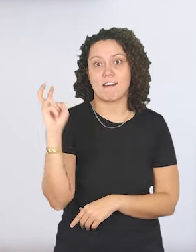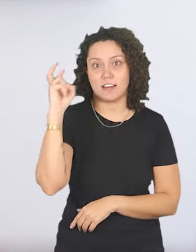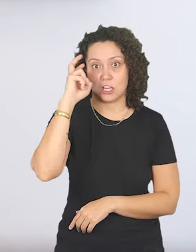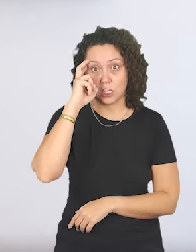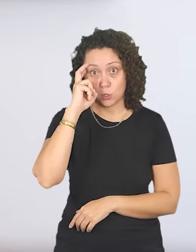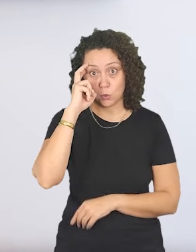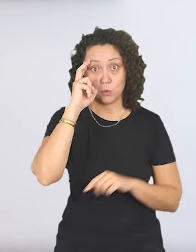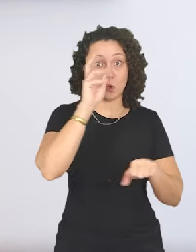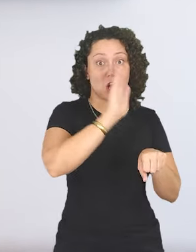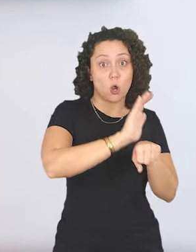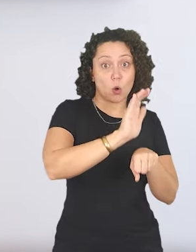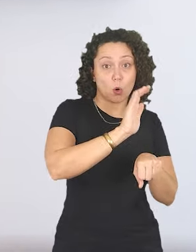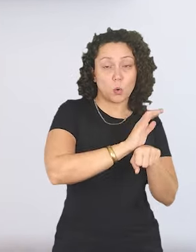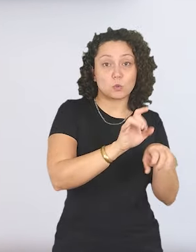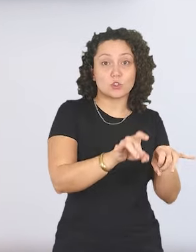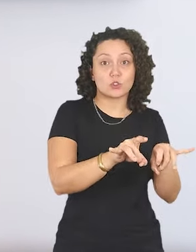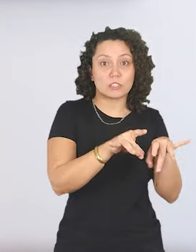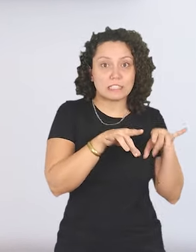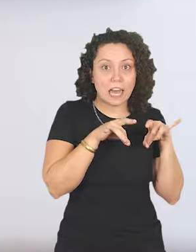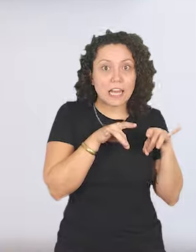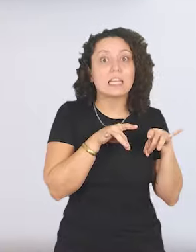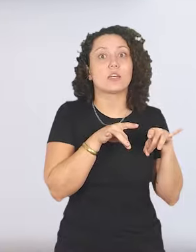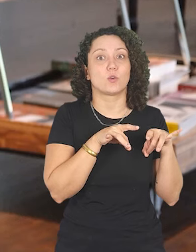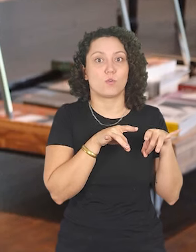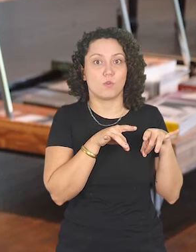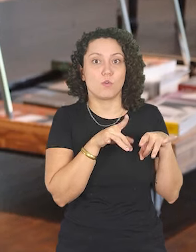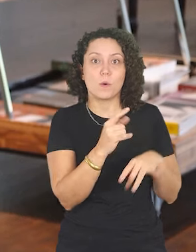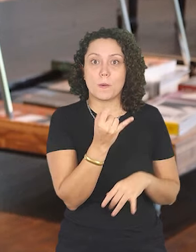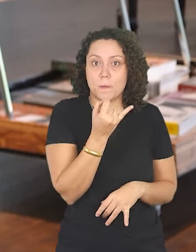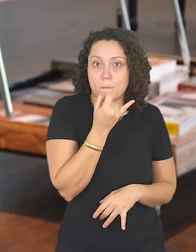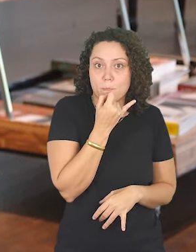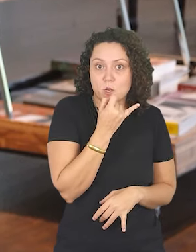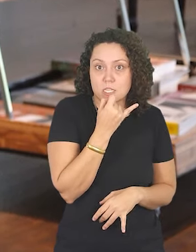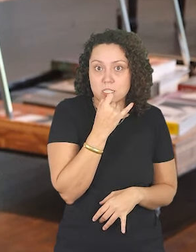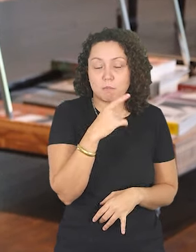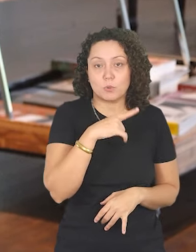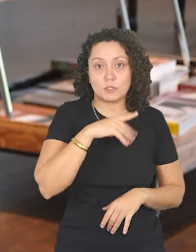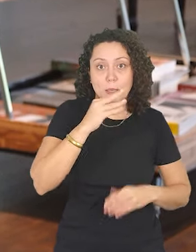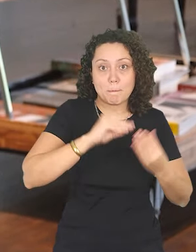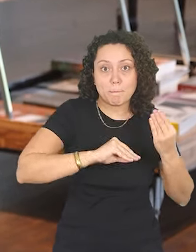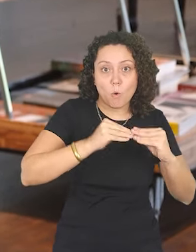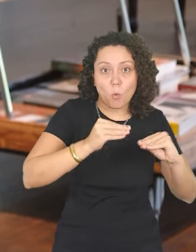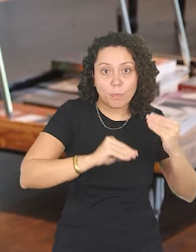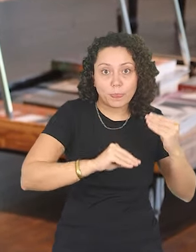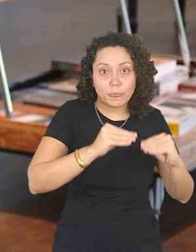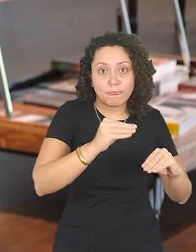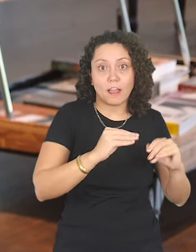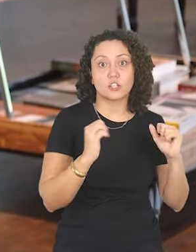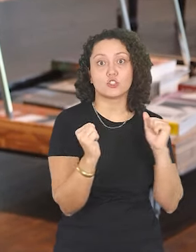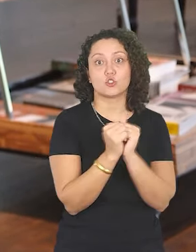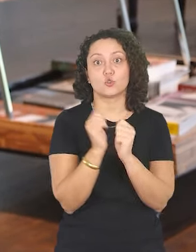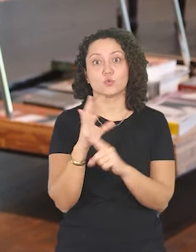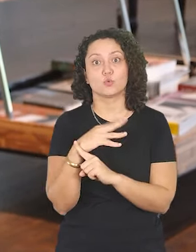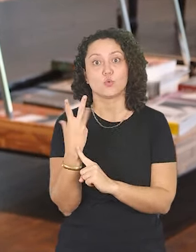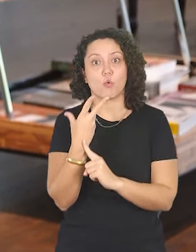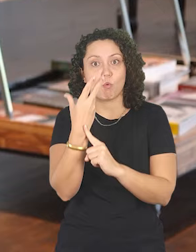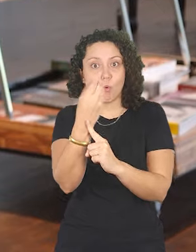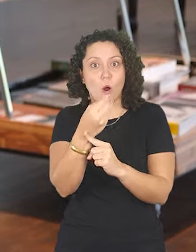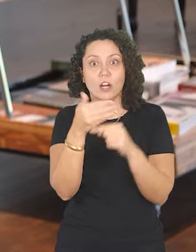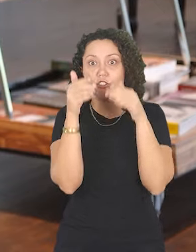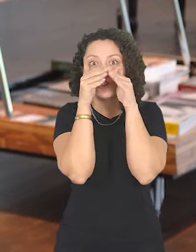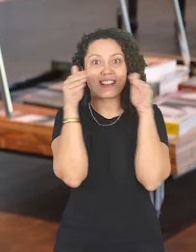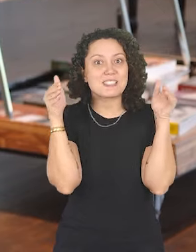cultura, que vão se aproximando de cursos técnicos, tem, por exemplo, a parte de montagem com obras de arte muito